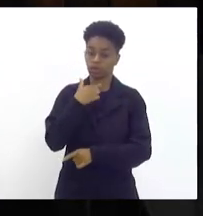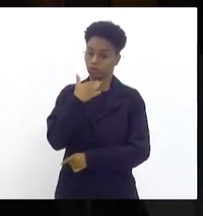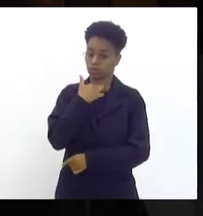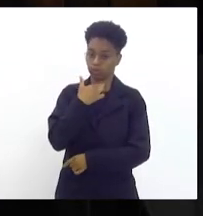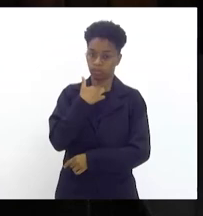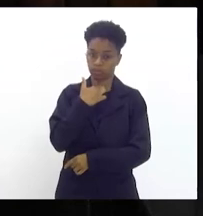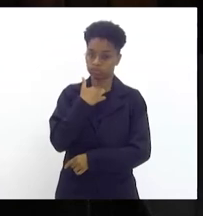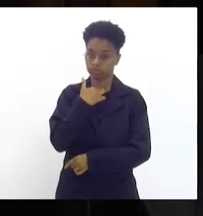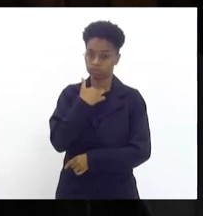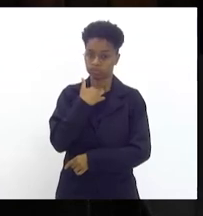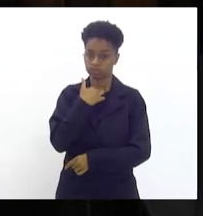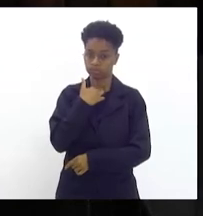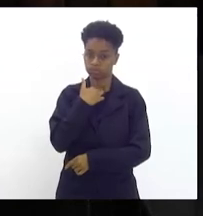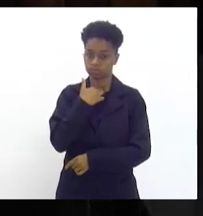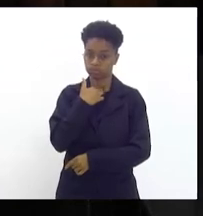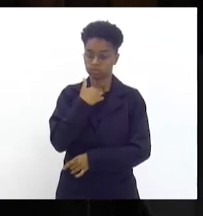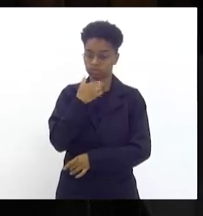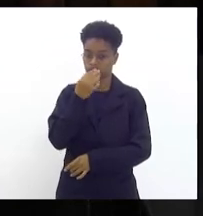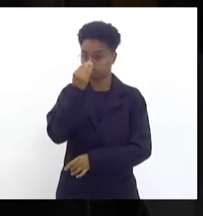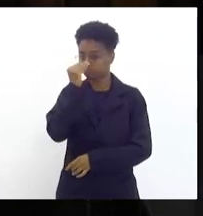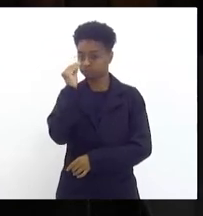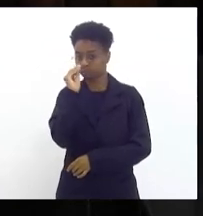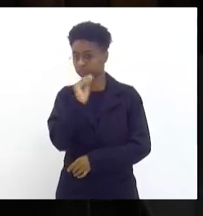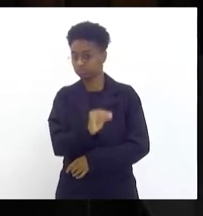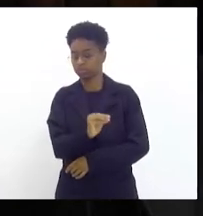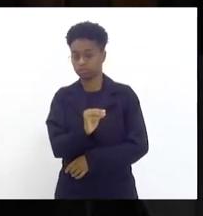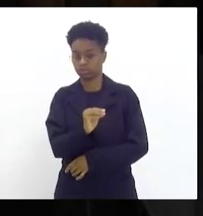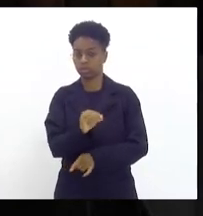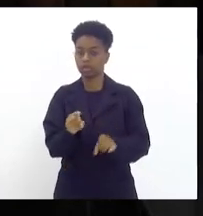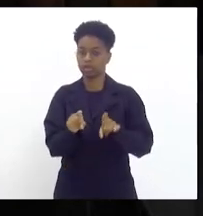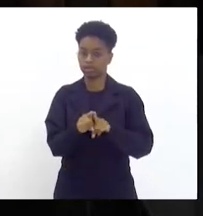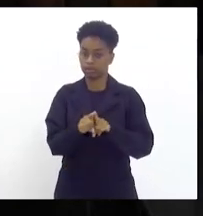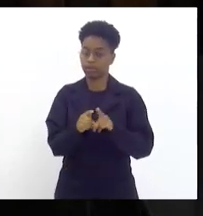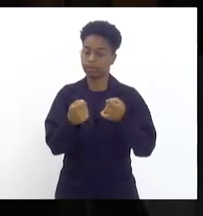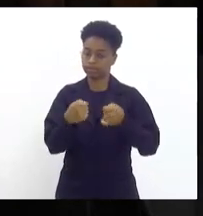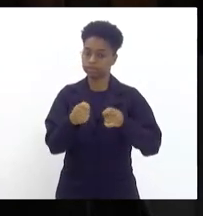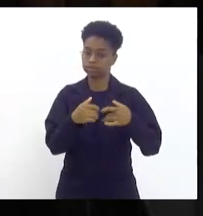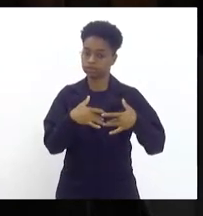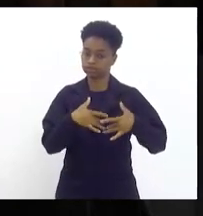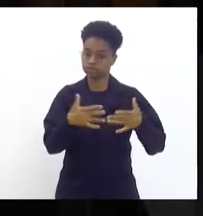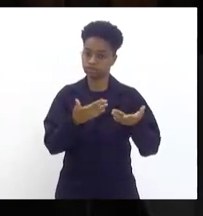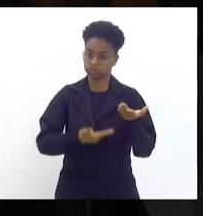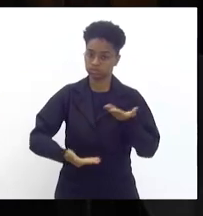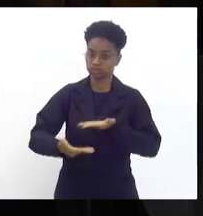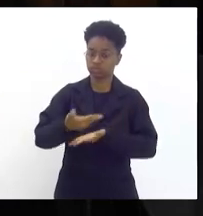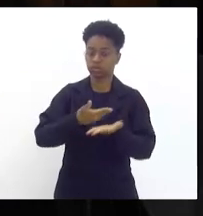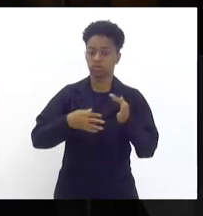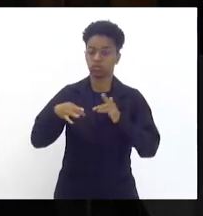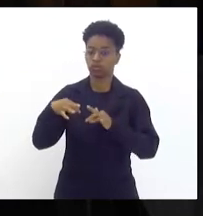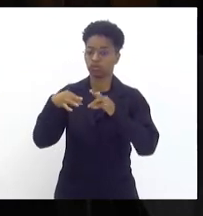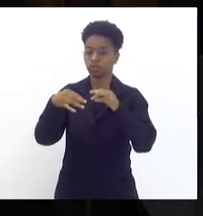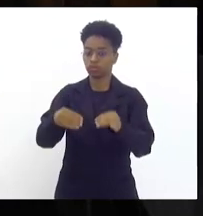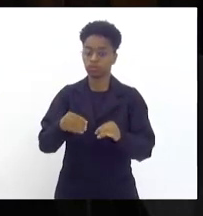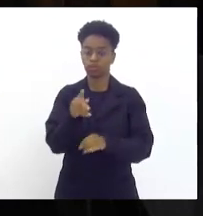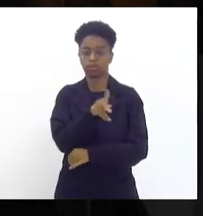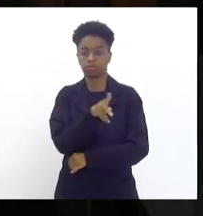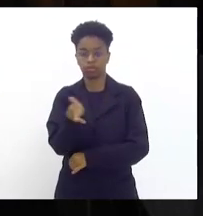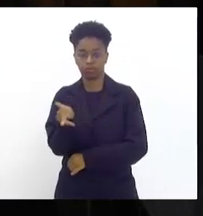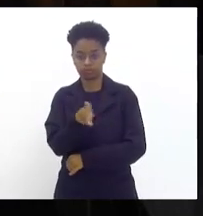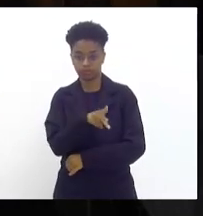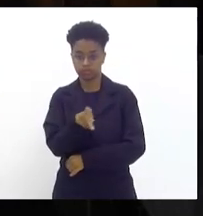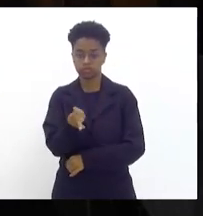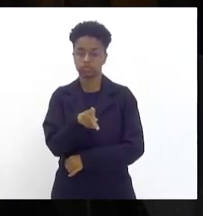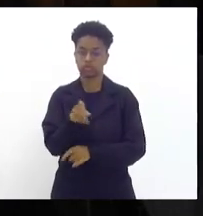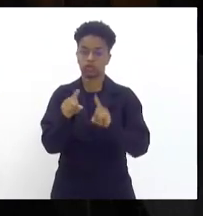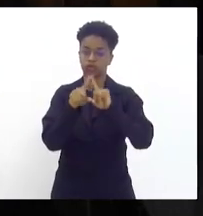deixar de prestar a minha solidariedade aos professores professoras